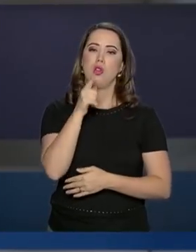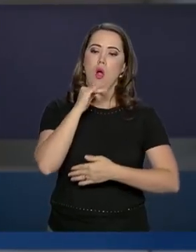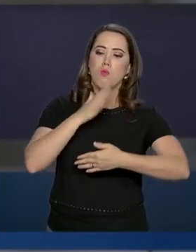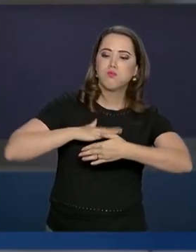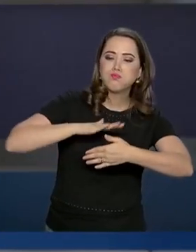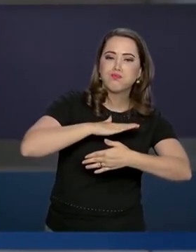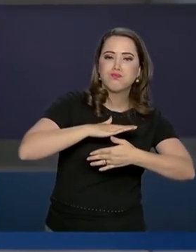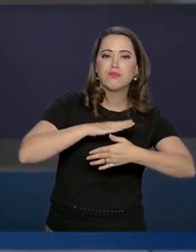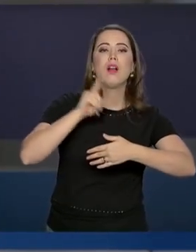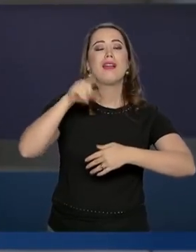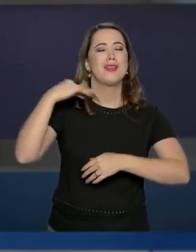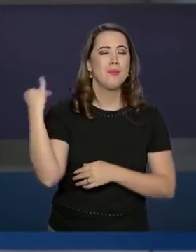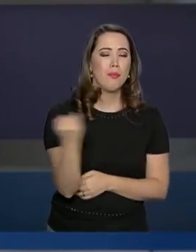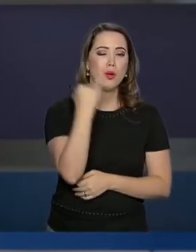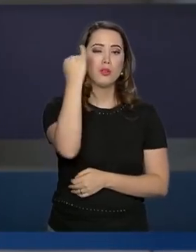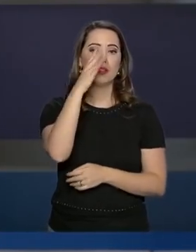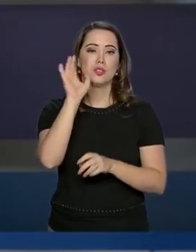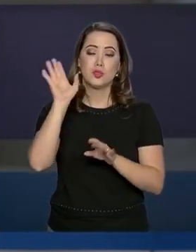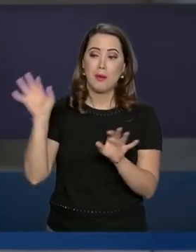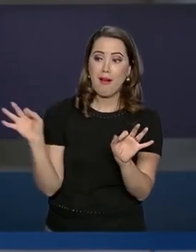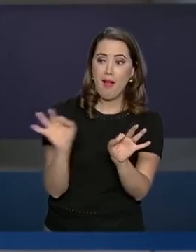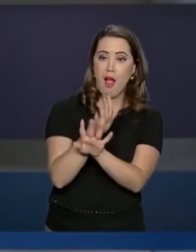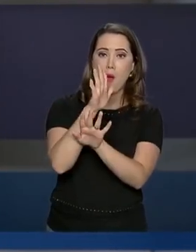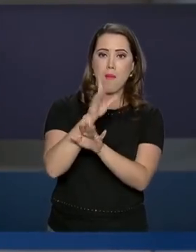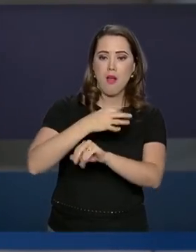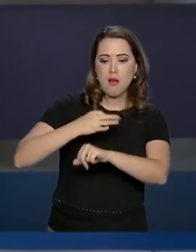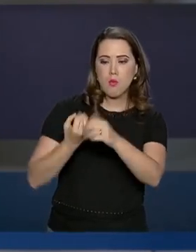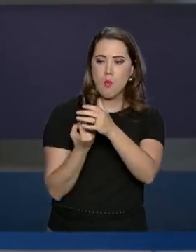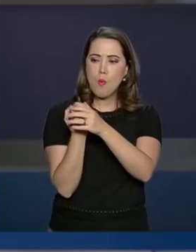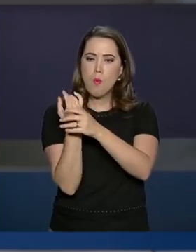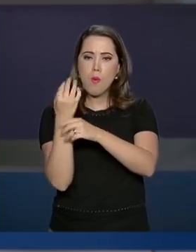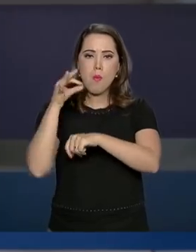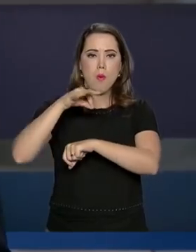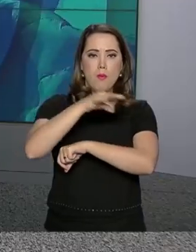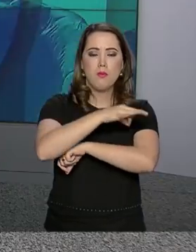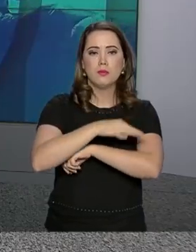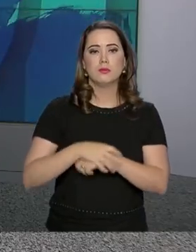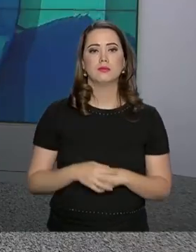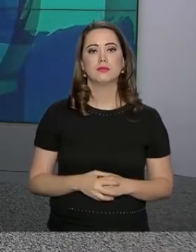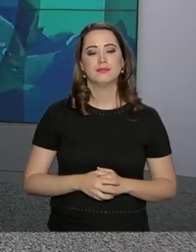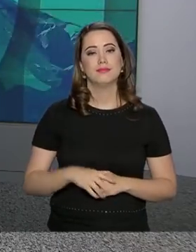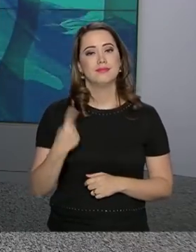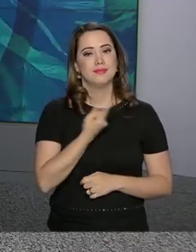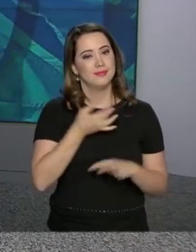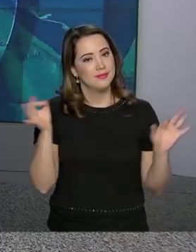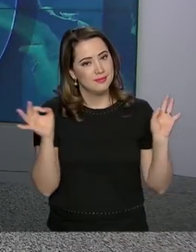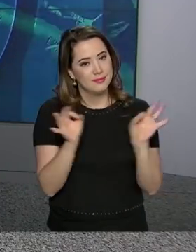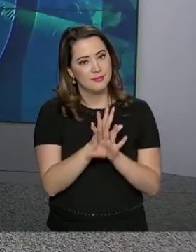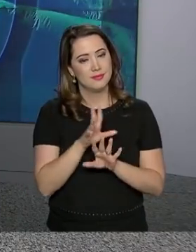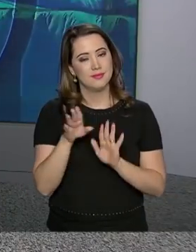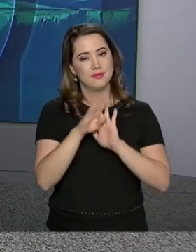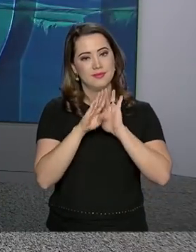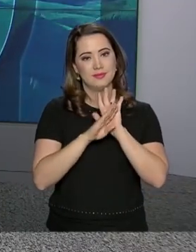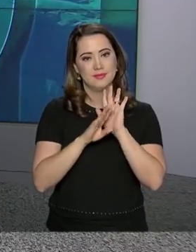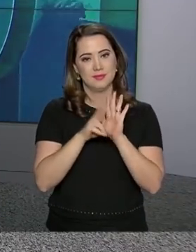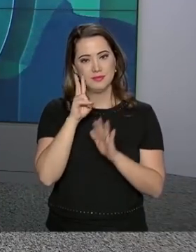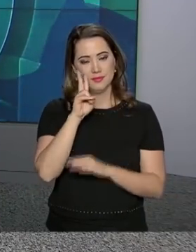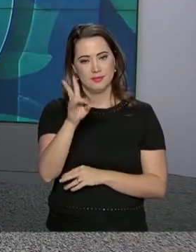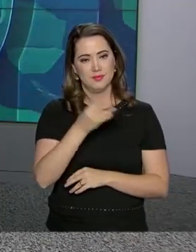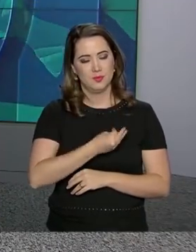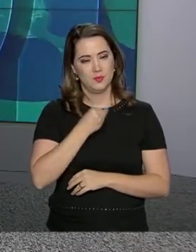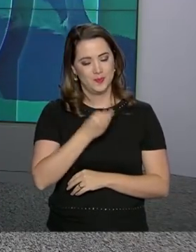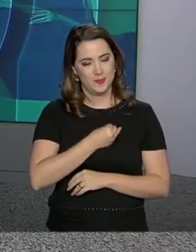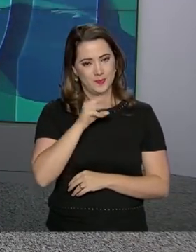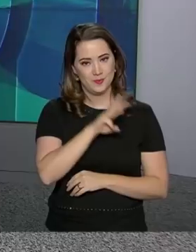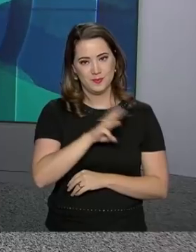parada é fundamental para quebrar o ciclo de reprodução dos mosquitos. Nós ficamos por aqui. Toda a nossa programação